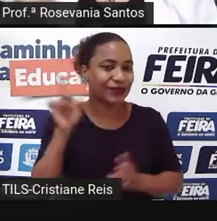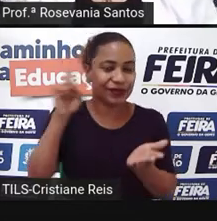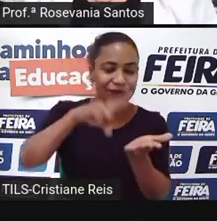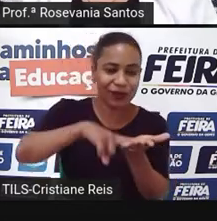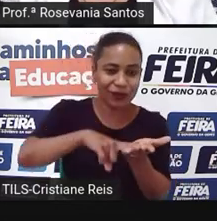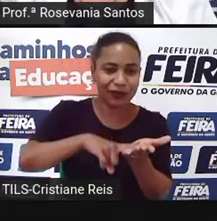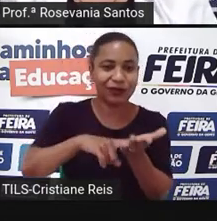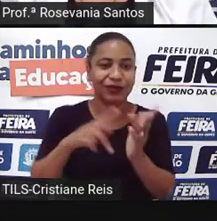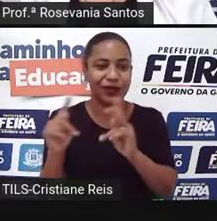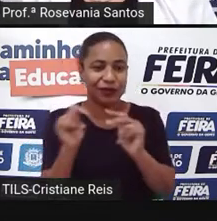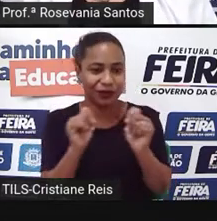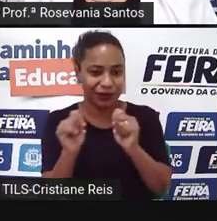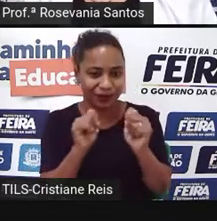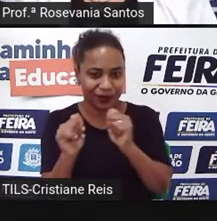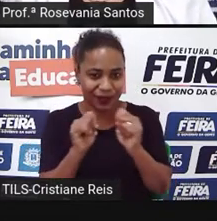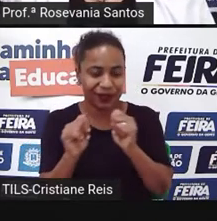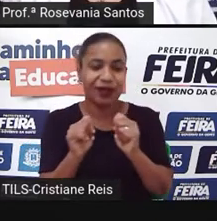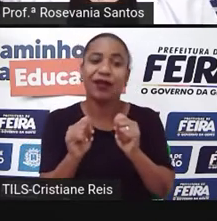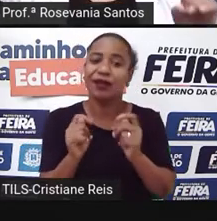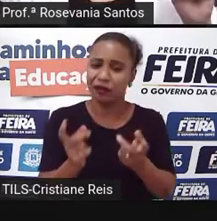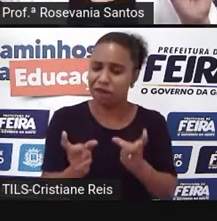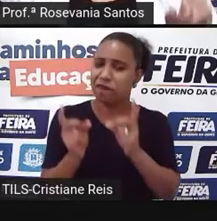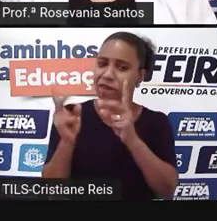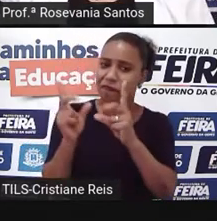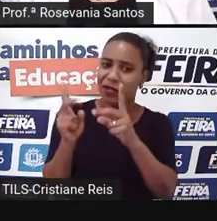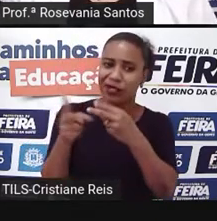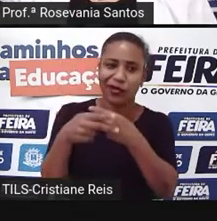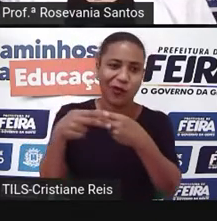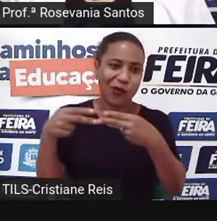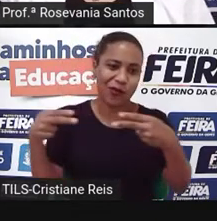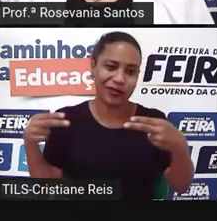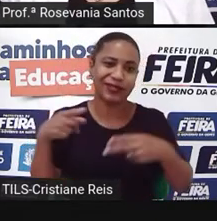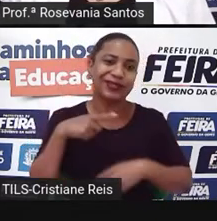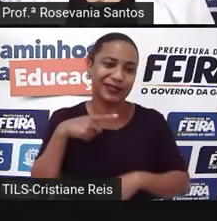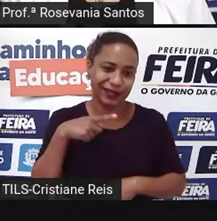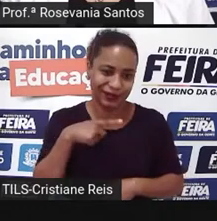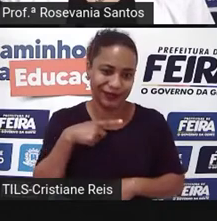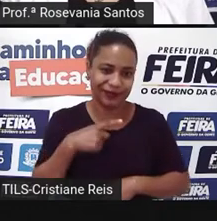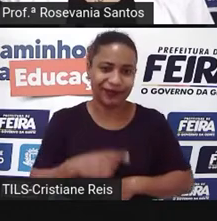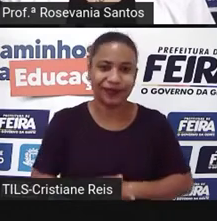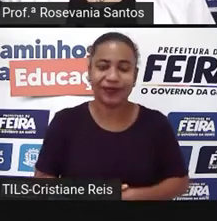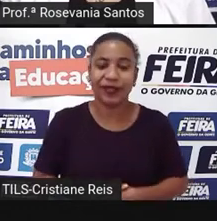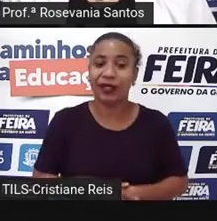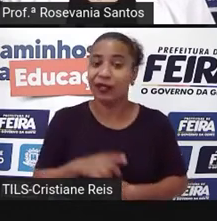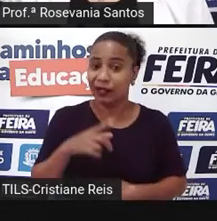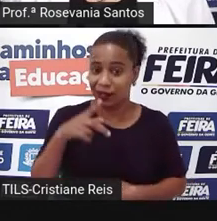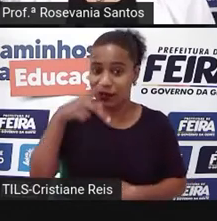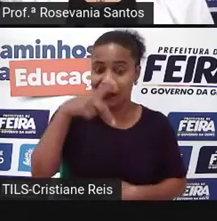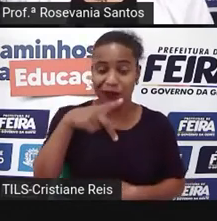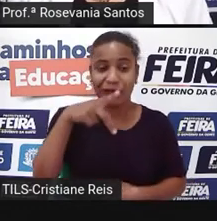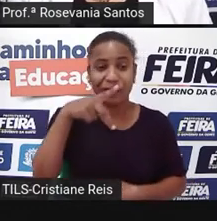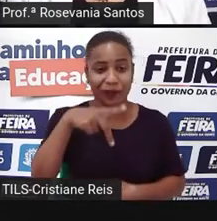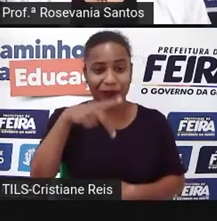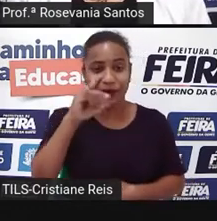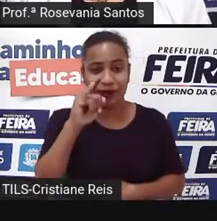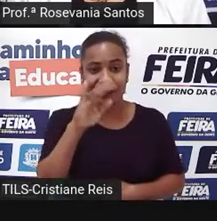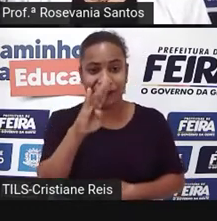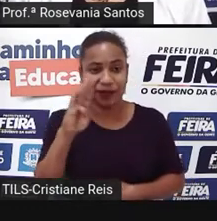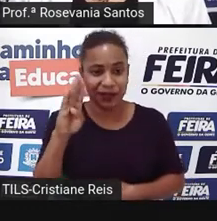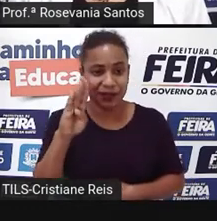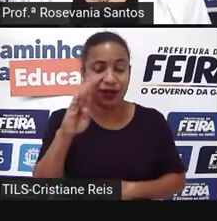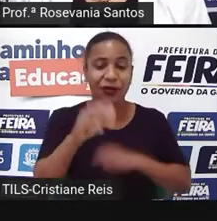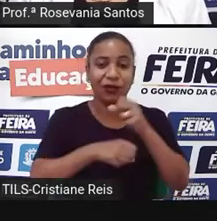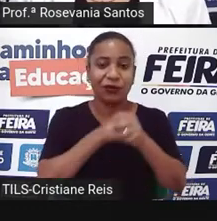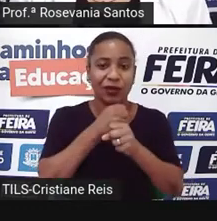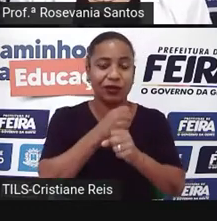econômicos a venda, né, dos seus produtos. Ele, com o produto interno bruto, que é o PIB, né, em 2020,